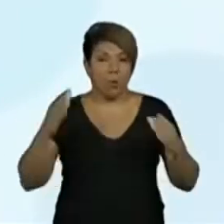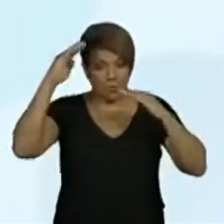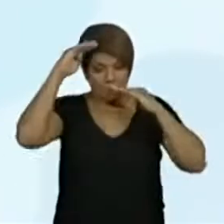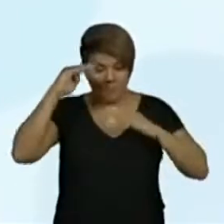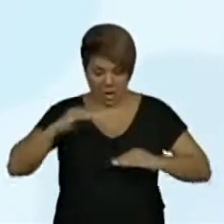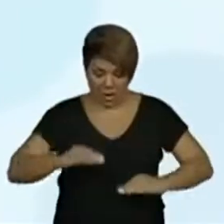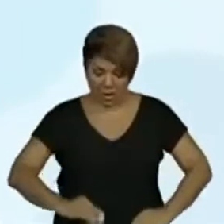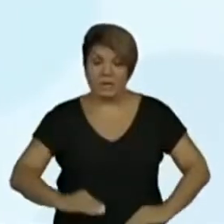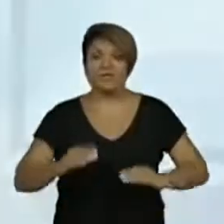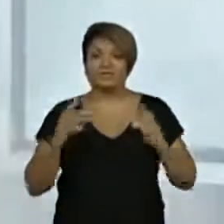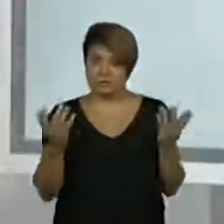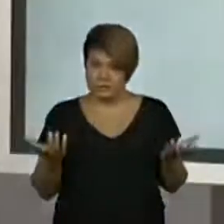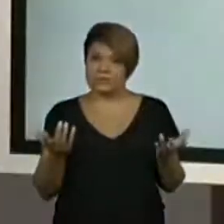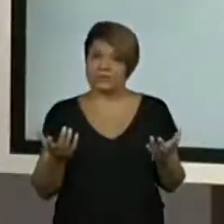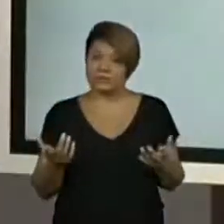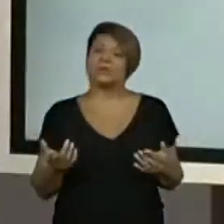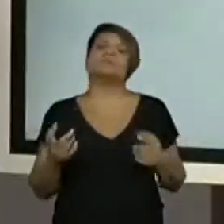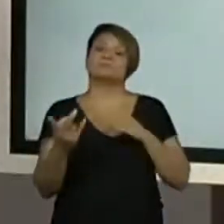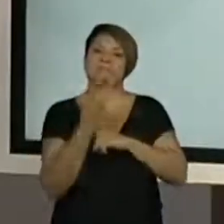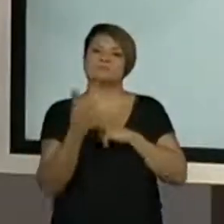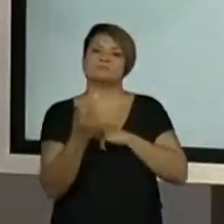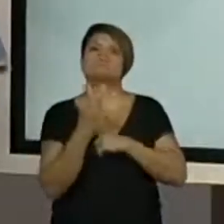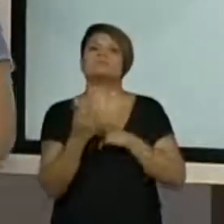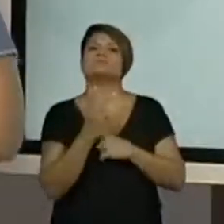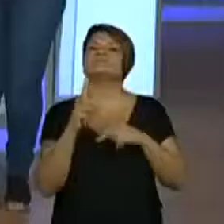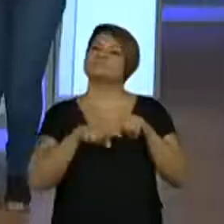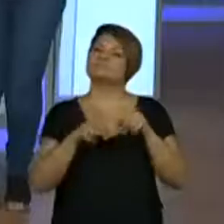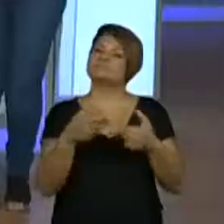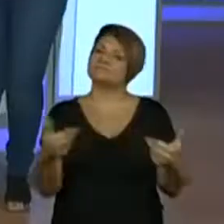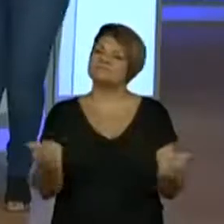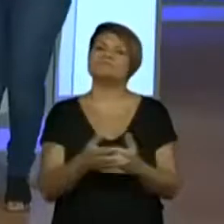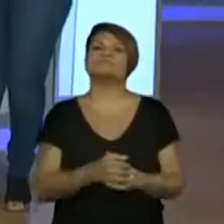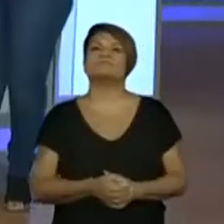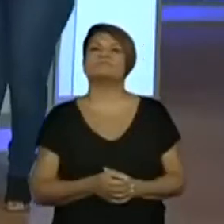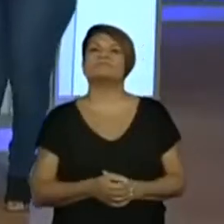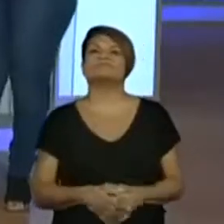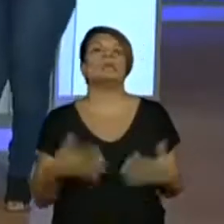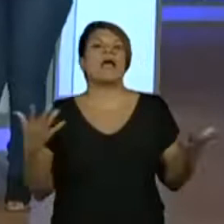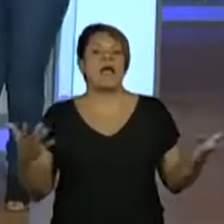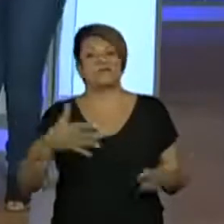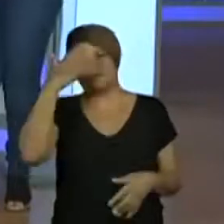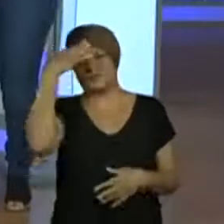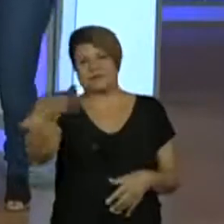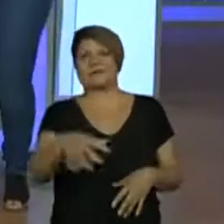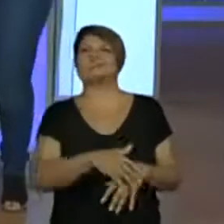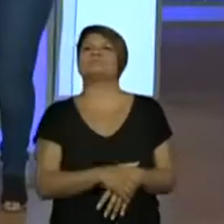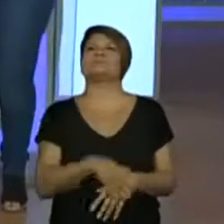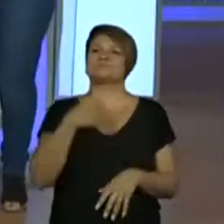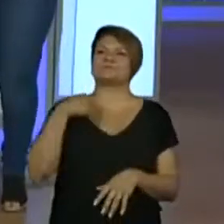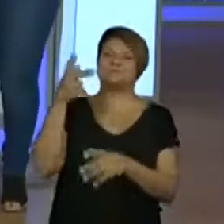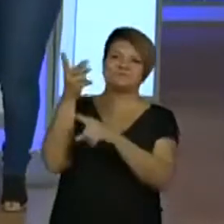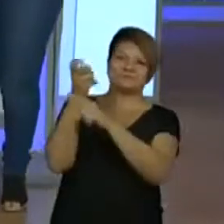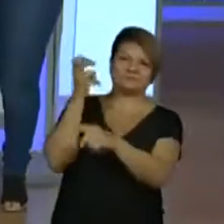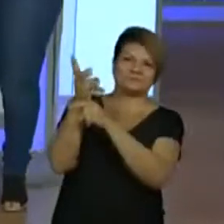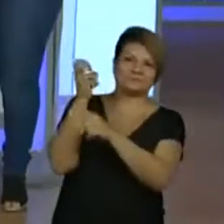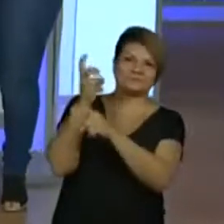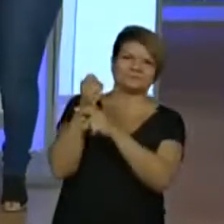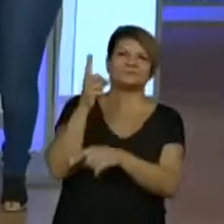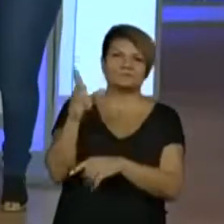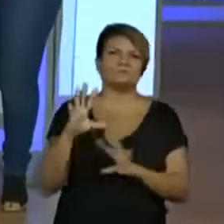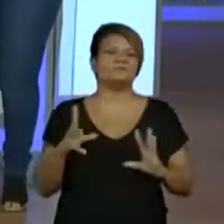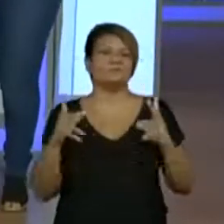corpo serão protegidas pelos acessórios? Ah, já sei. Você já sabe? Obrigada, já consegui, já vi todas